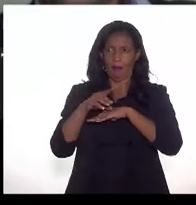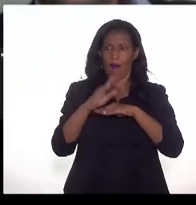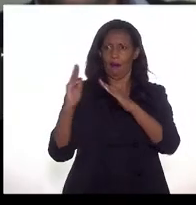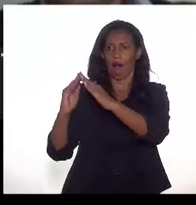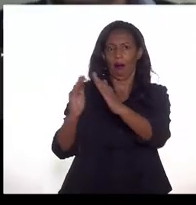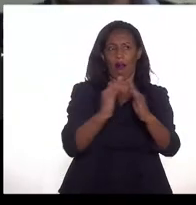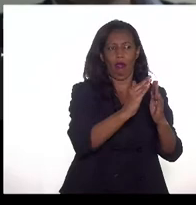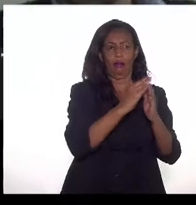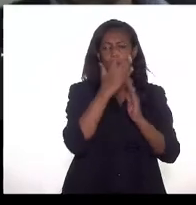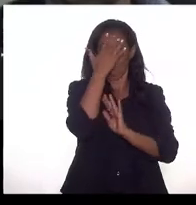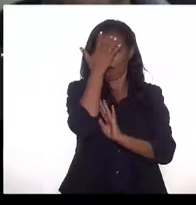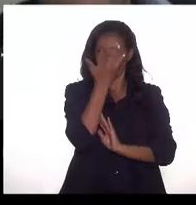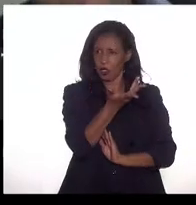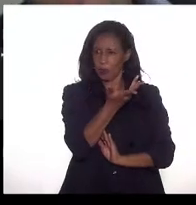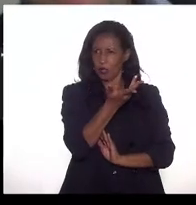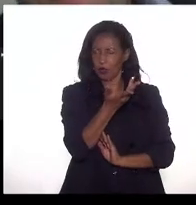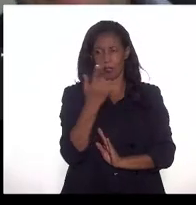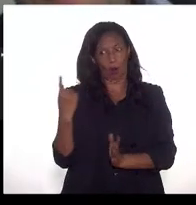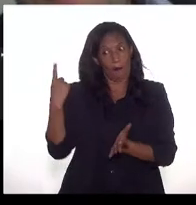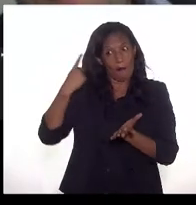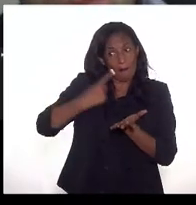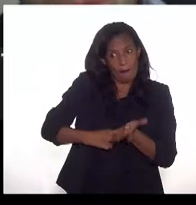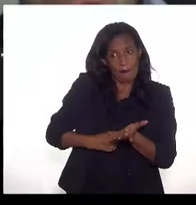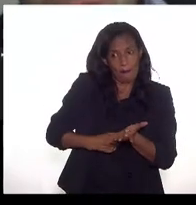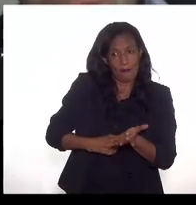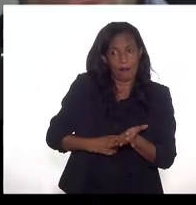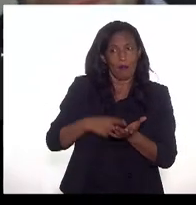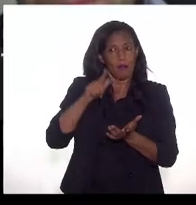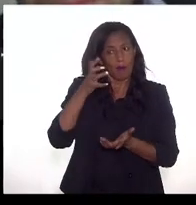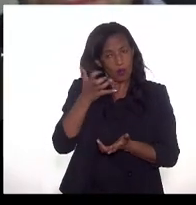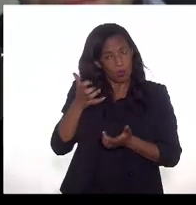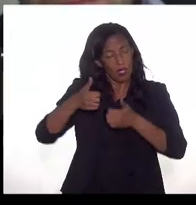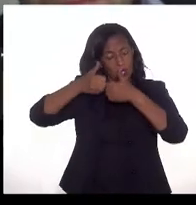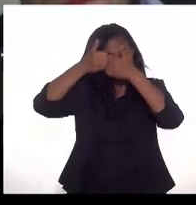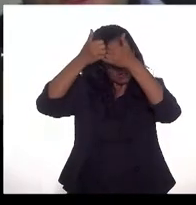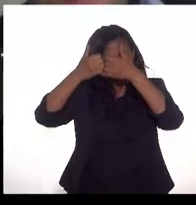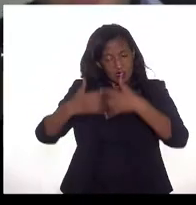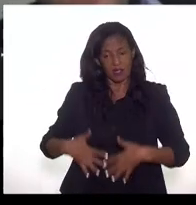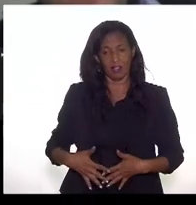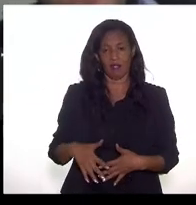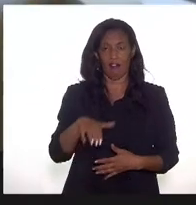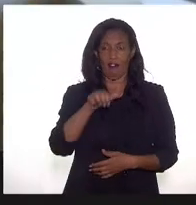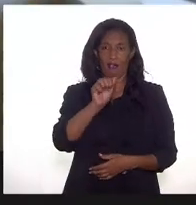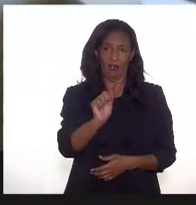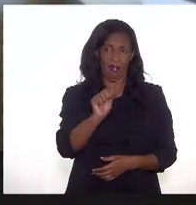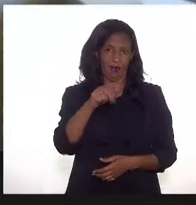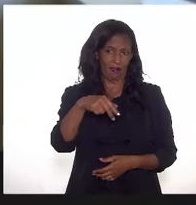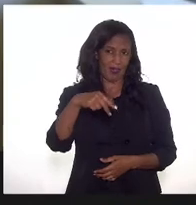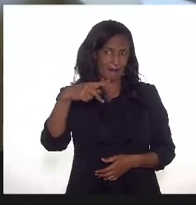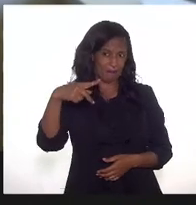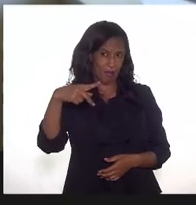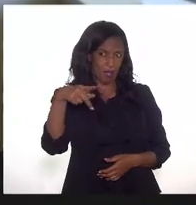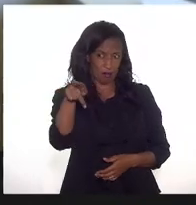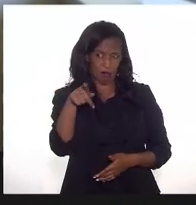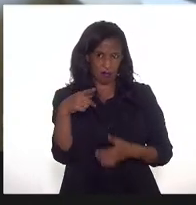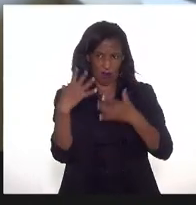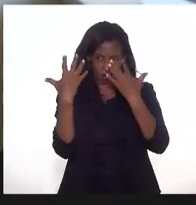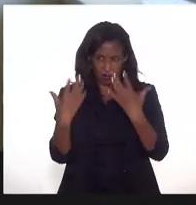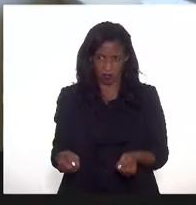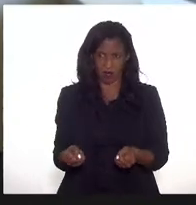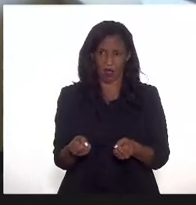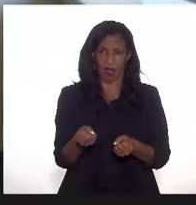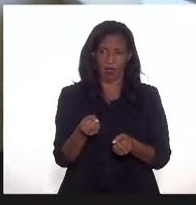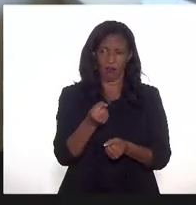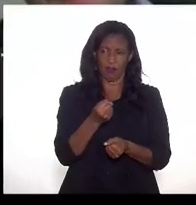é o preço final do produto que está sendo impactado. Por favor, se a ANP aprovou essa metodologia de cálculo.